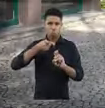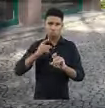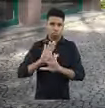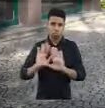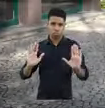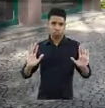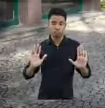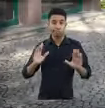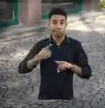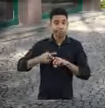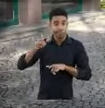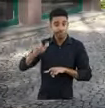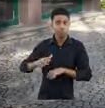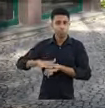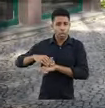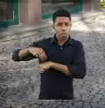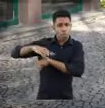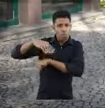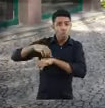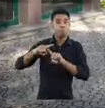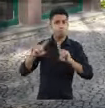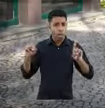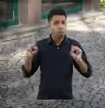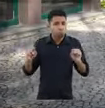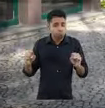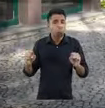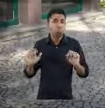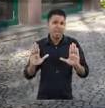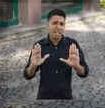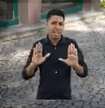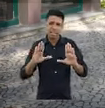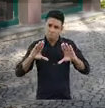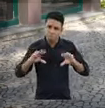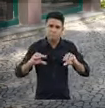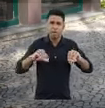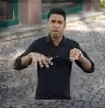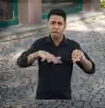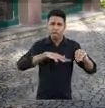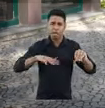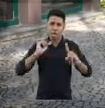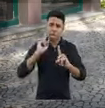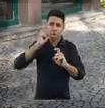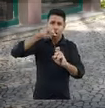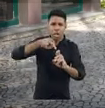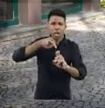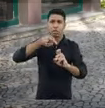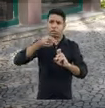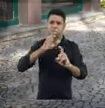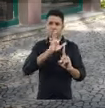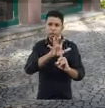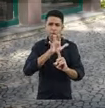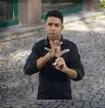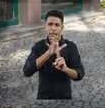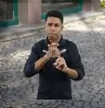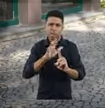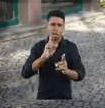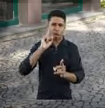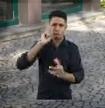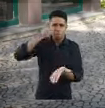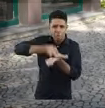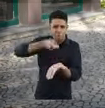Pois o empregador possui o poder diretivo, mas ele não pode interferir nessa seara da intimidade do trabalhador